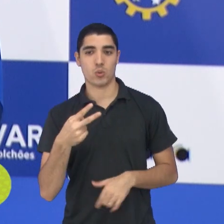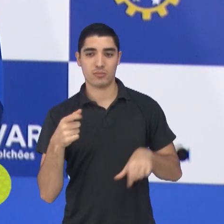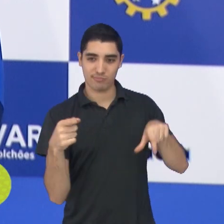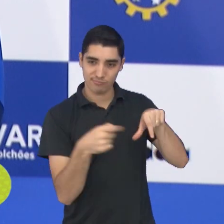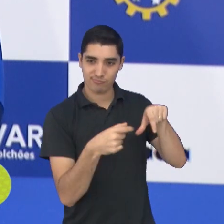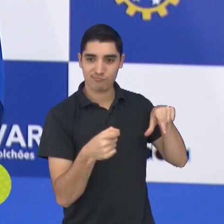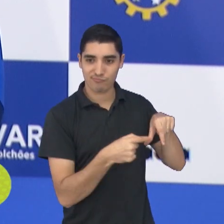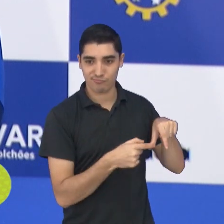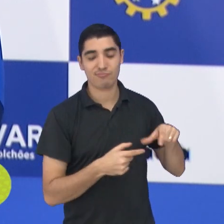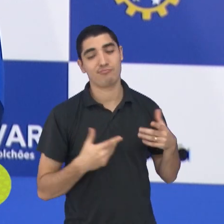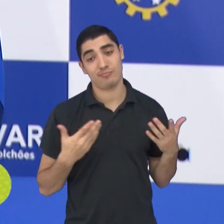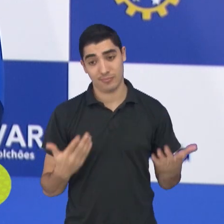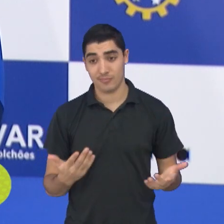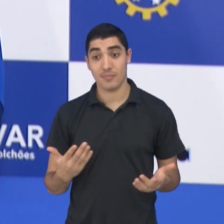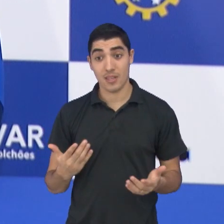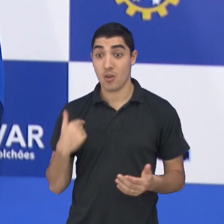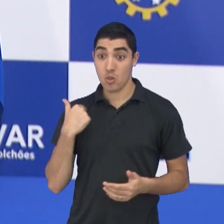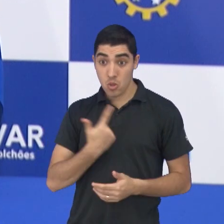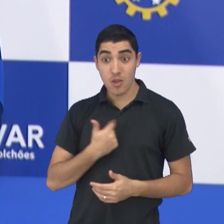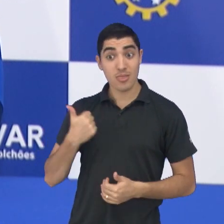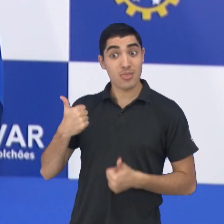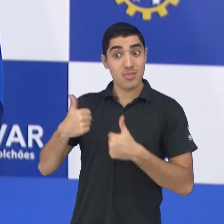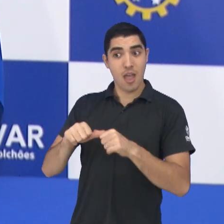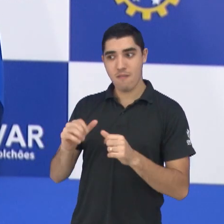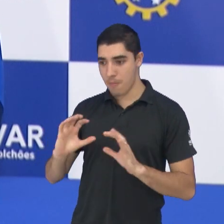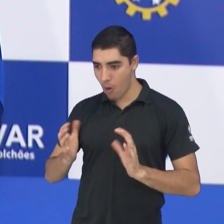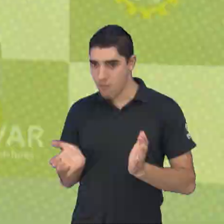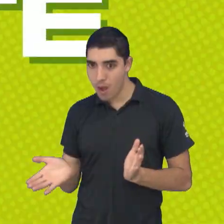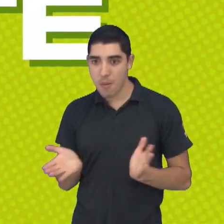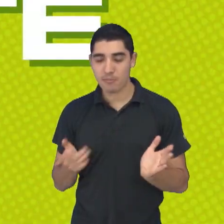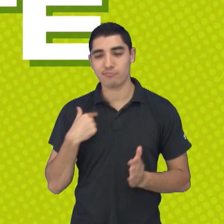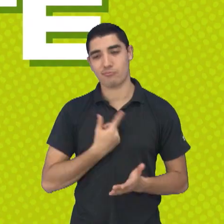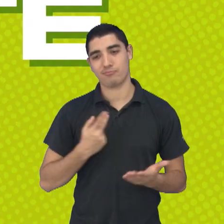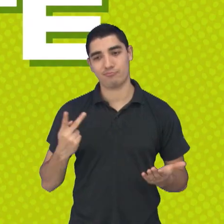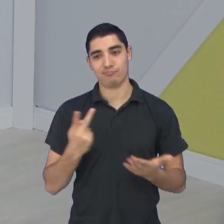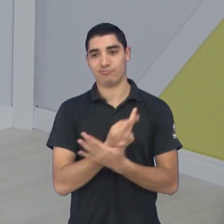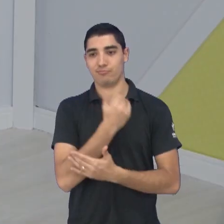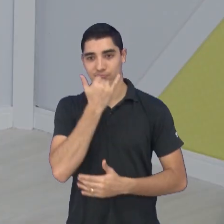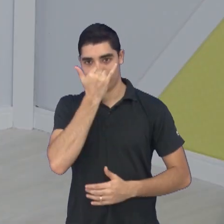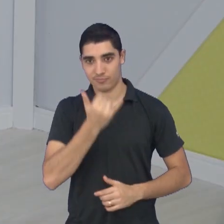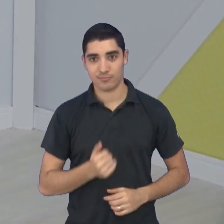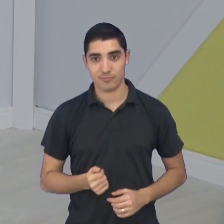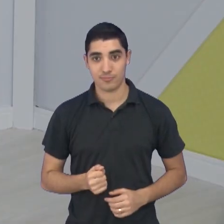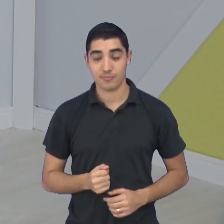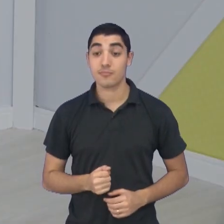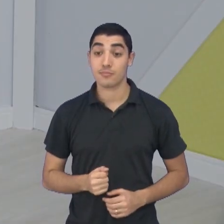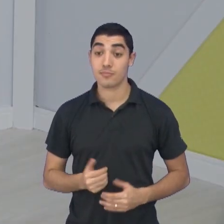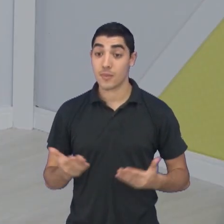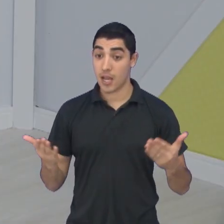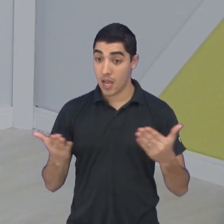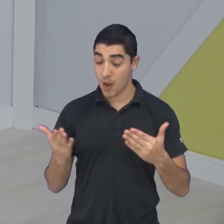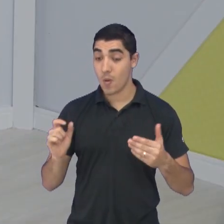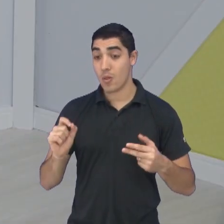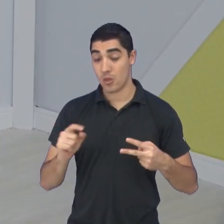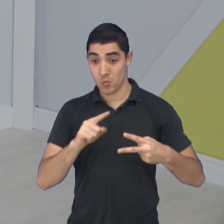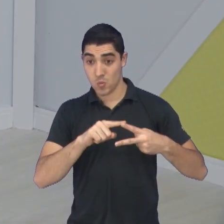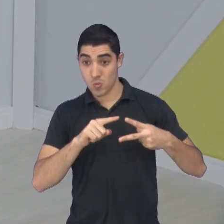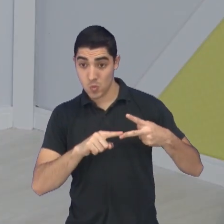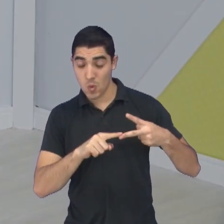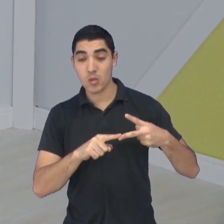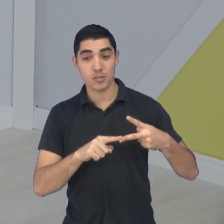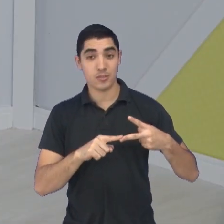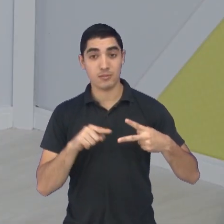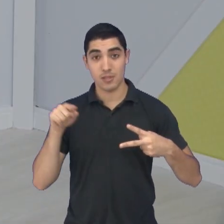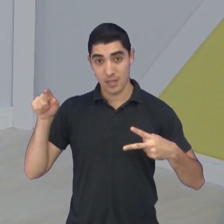Enfim, situações que a bola estava no nosso pé de novo, e a gente errou. E agora, dois pontos altos aí da